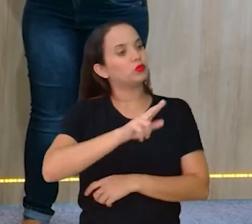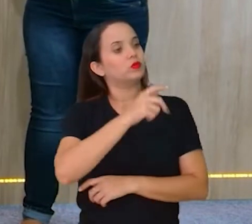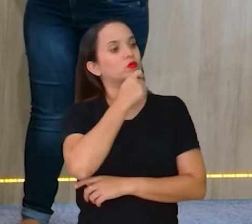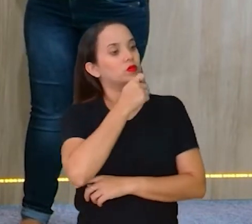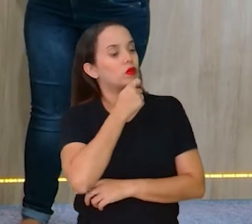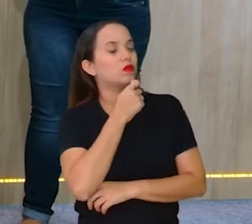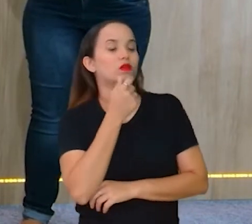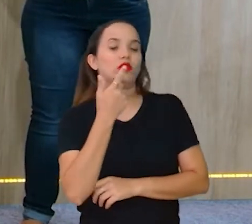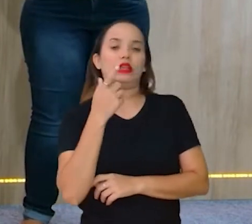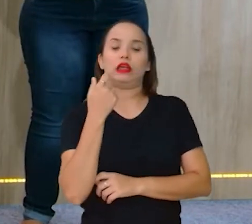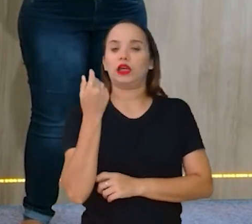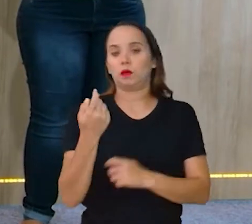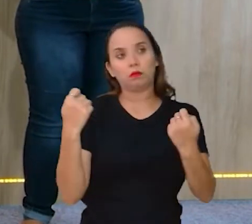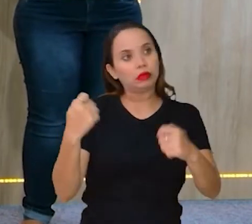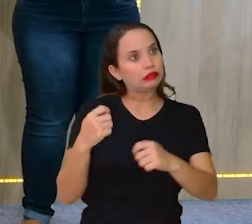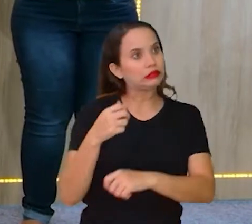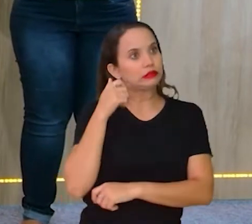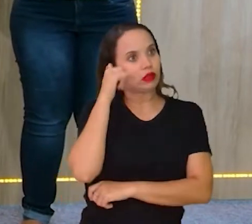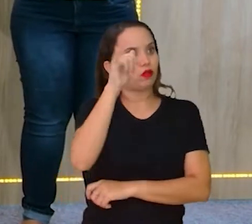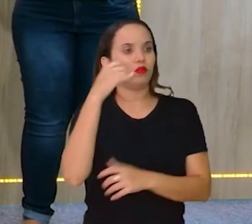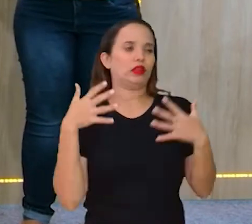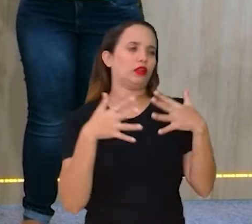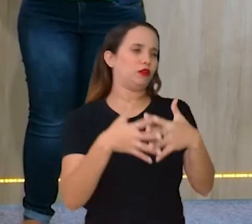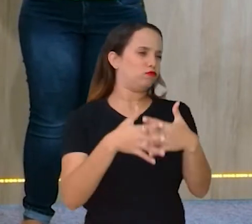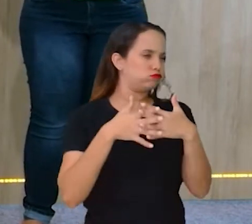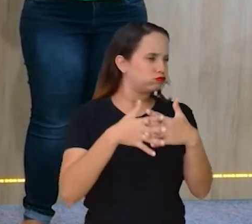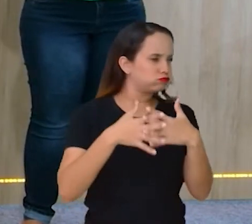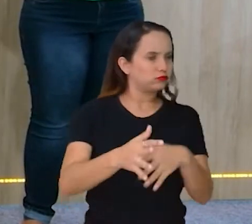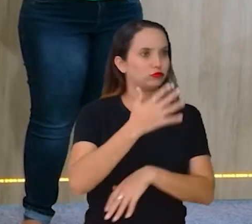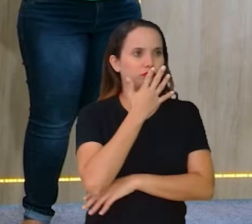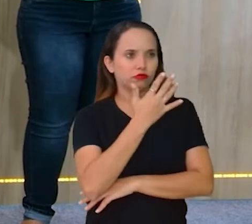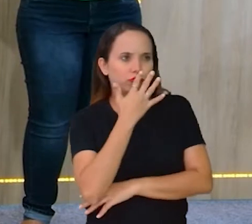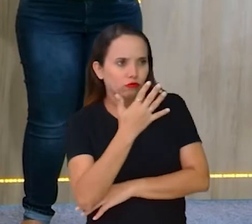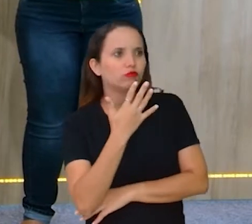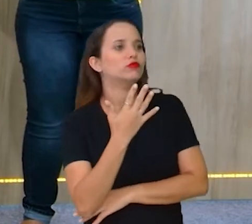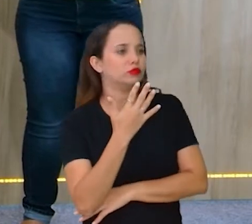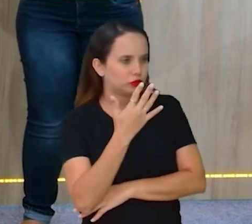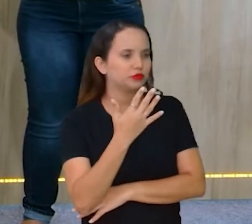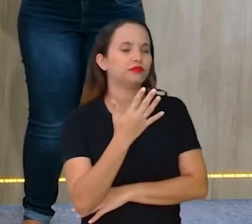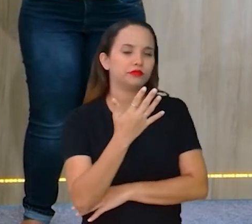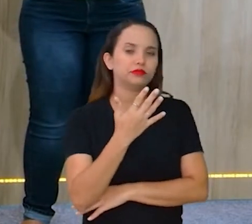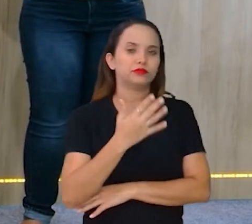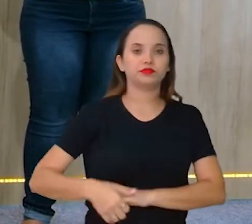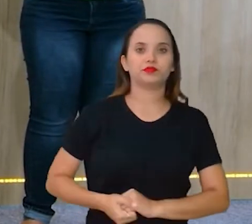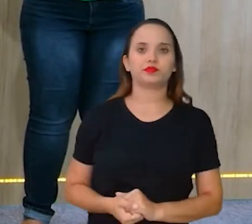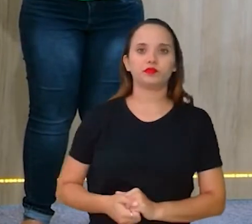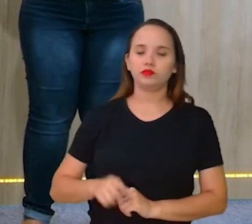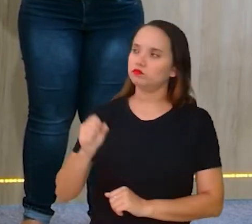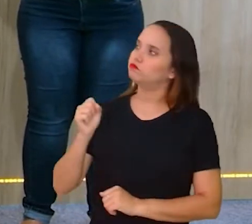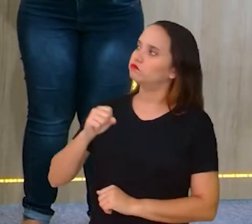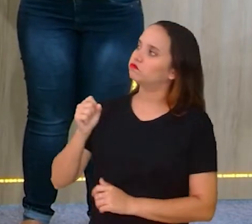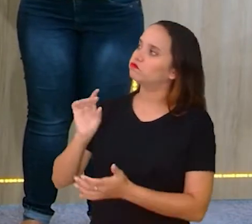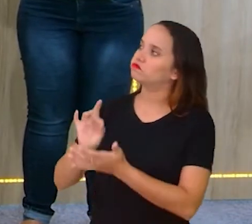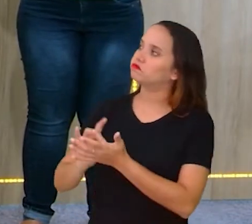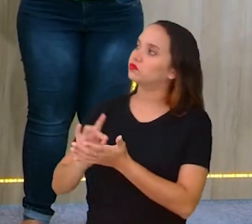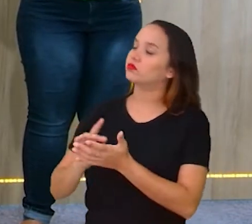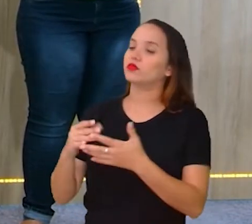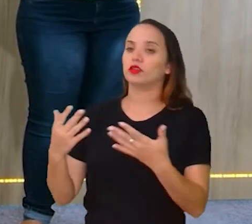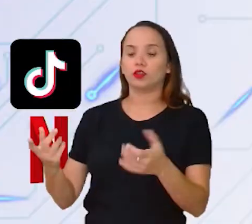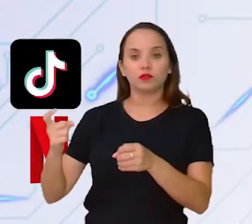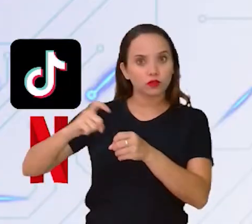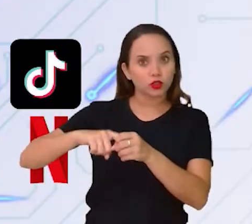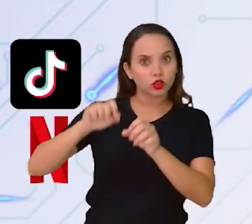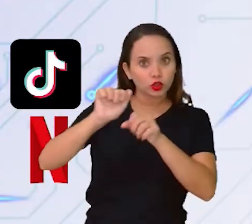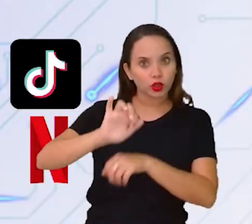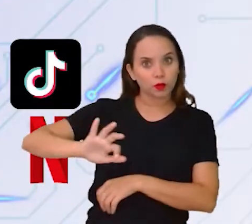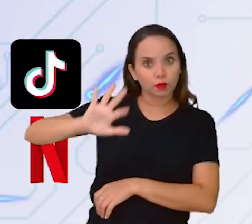não ter a confusão, né? Porque só tem aquelas duas cores ali, como é que ele vai compreender quem é que está jogando contra quem? Pois é, e aí a gente vê, né? Voltando para a imagem,